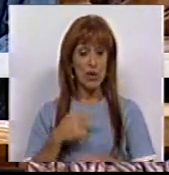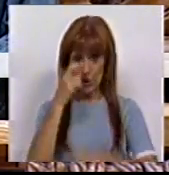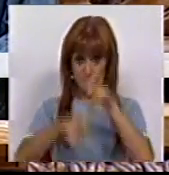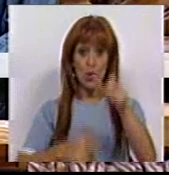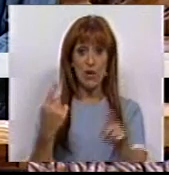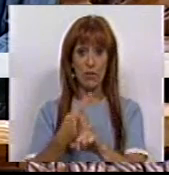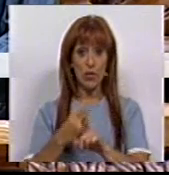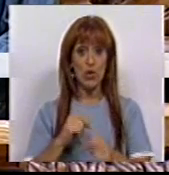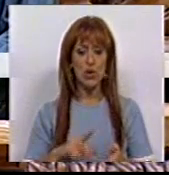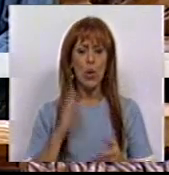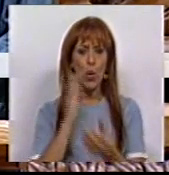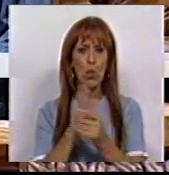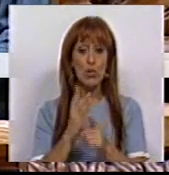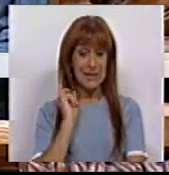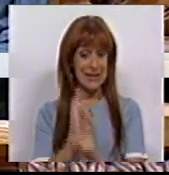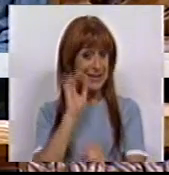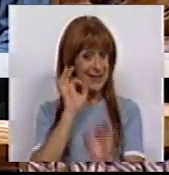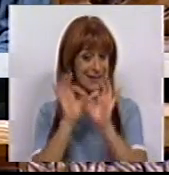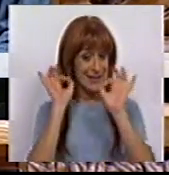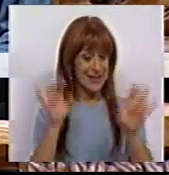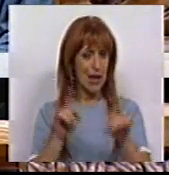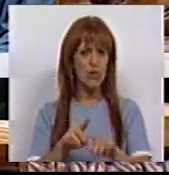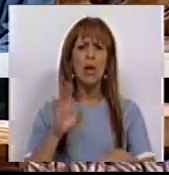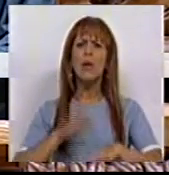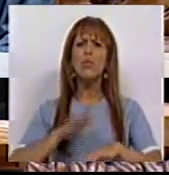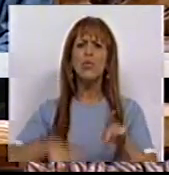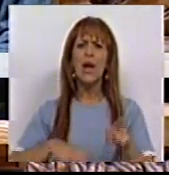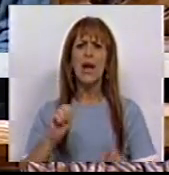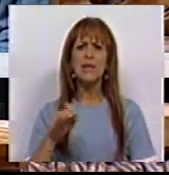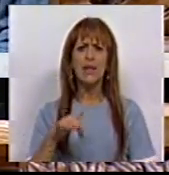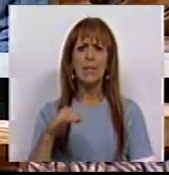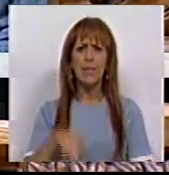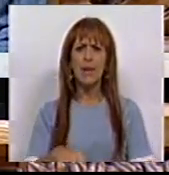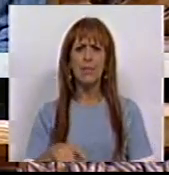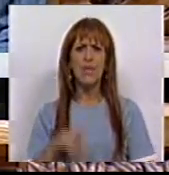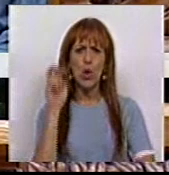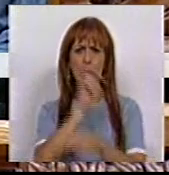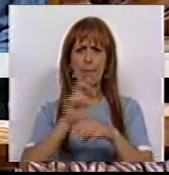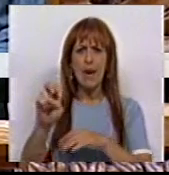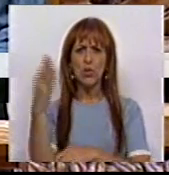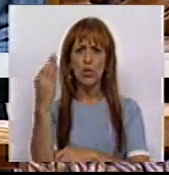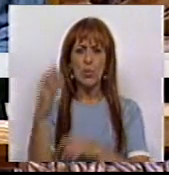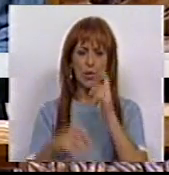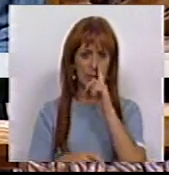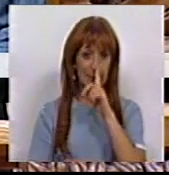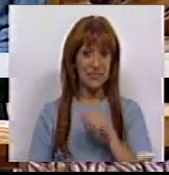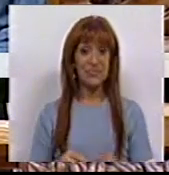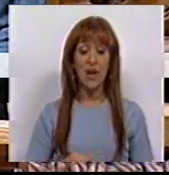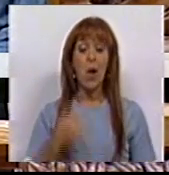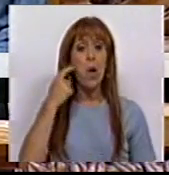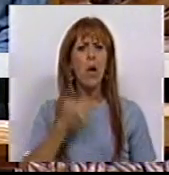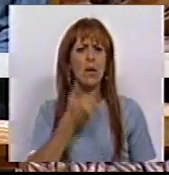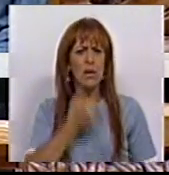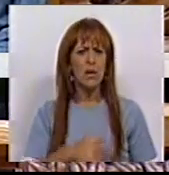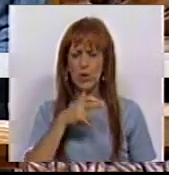pelas populações, o processo no mesmo sentido em relação à STCP e ao Metro do Porto. A experiência